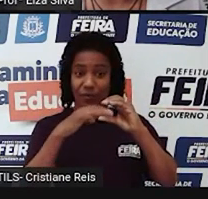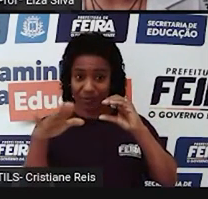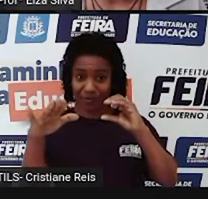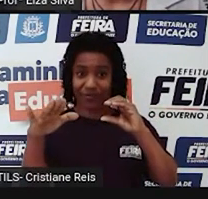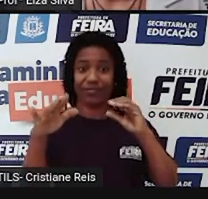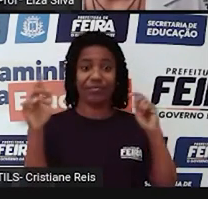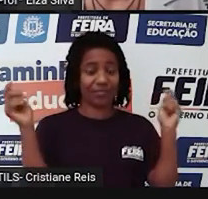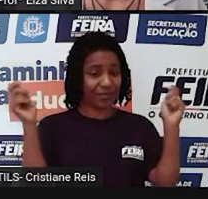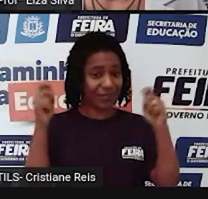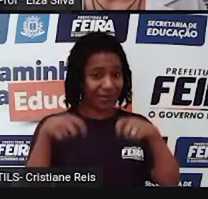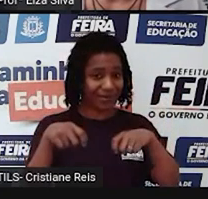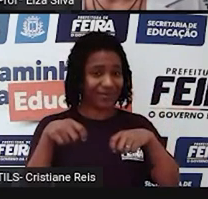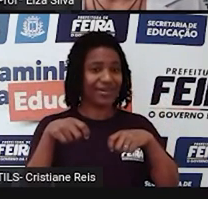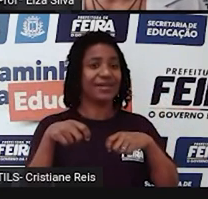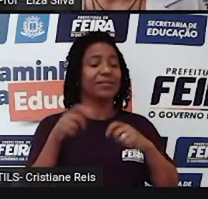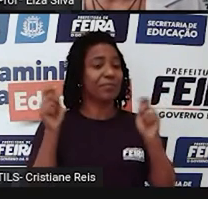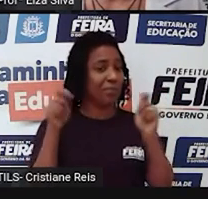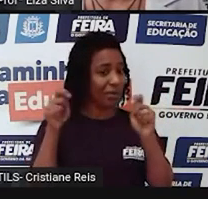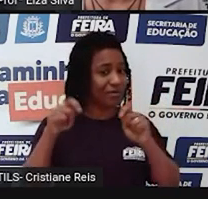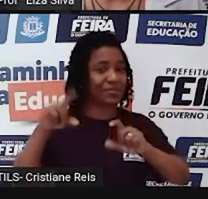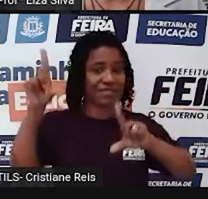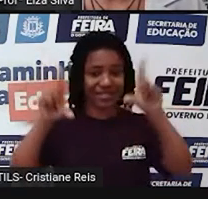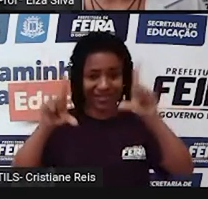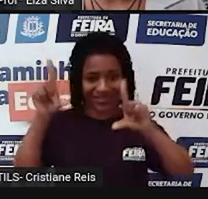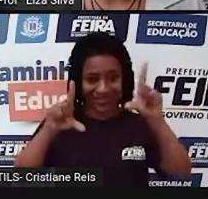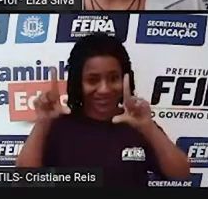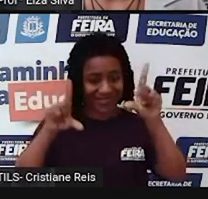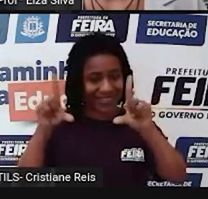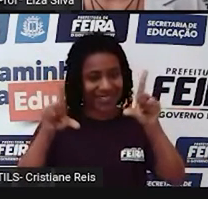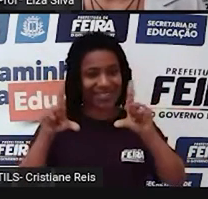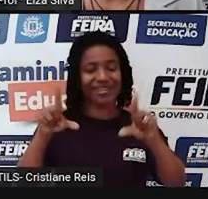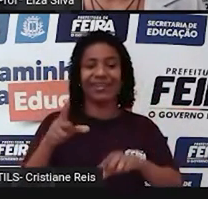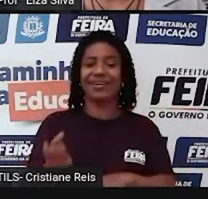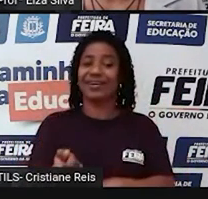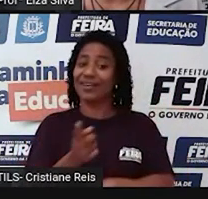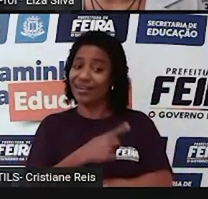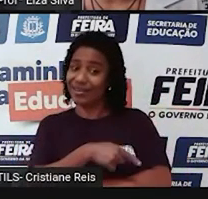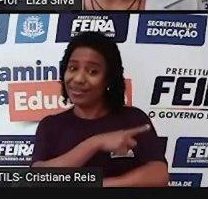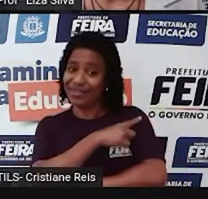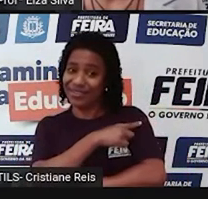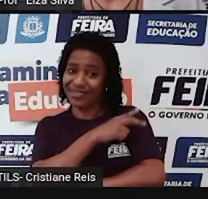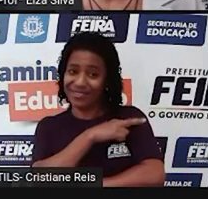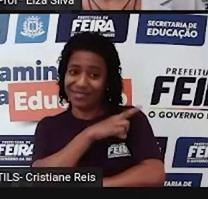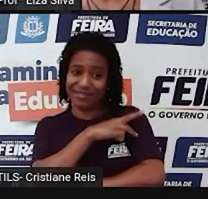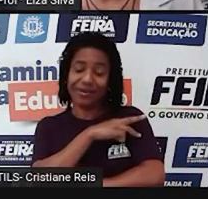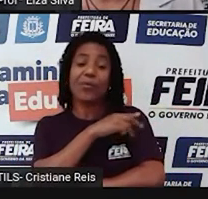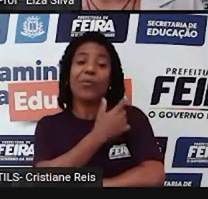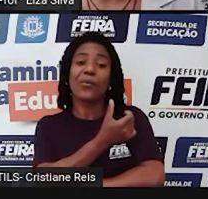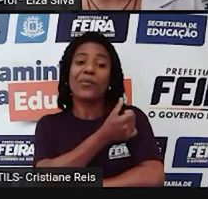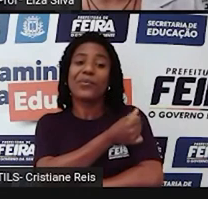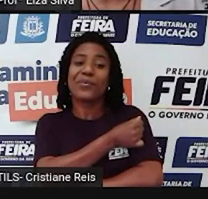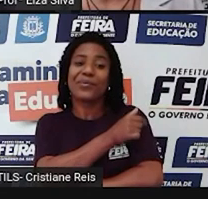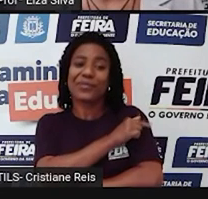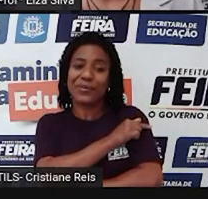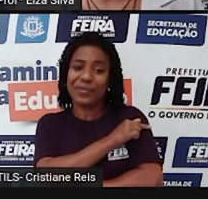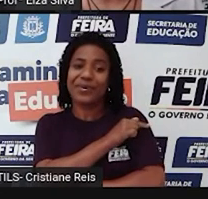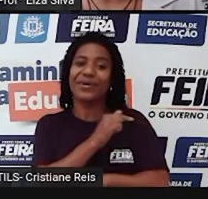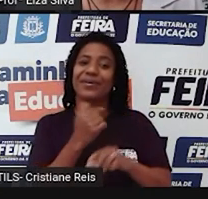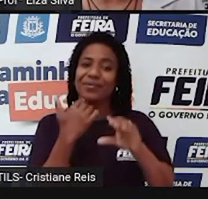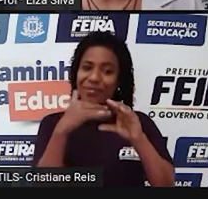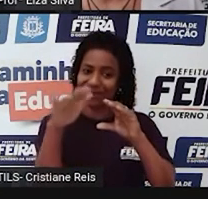-mail tv.anosfinais arrobaseduc.feiradesantana